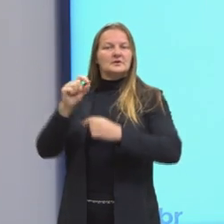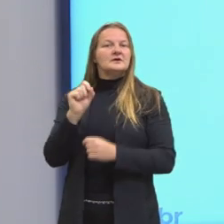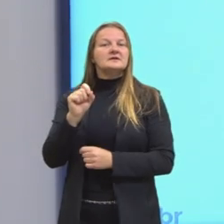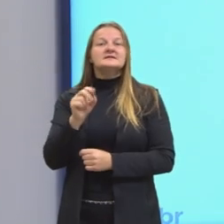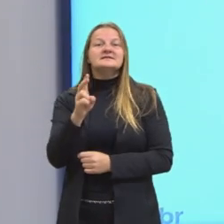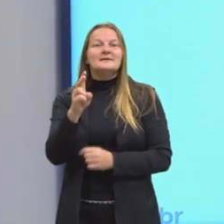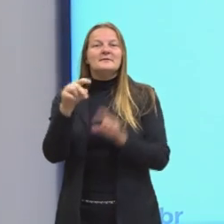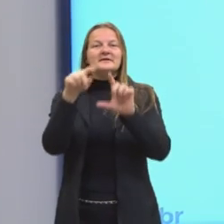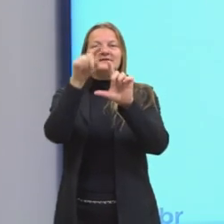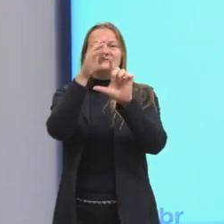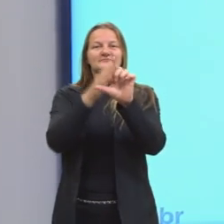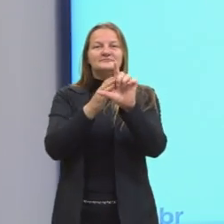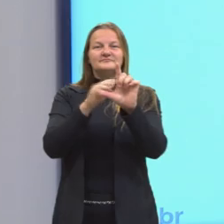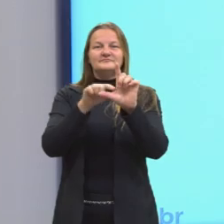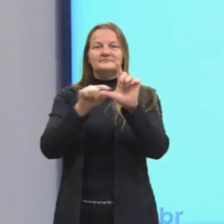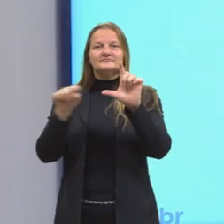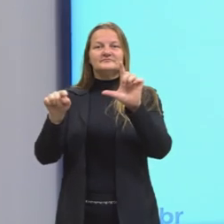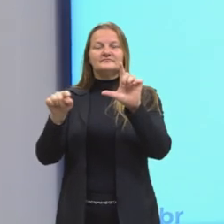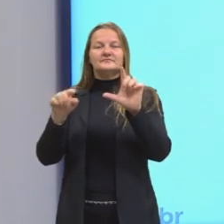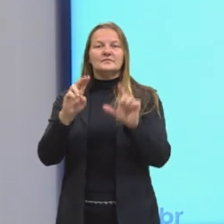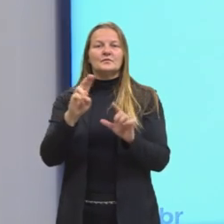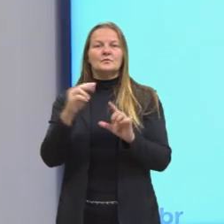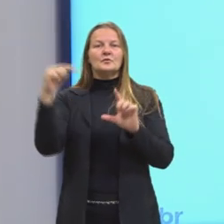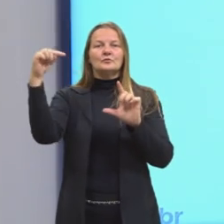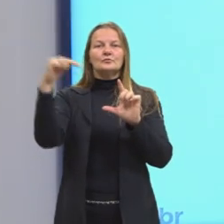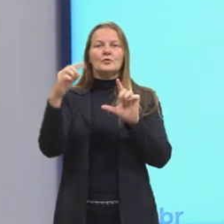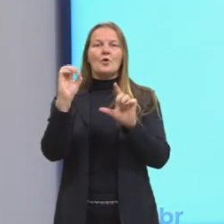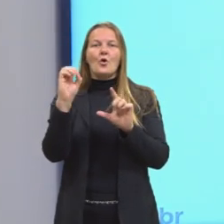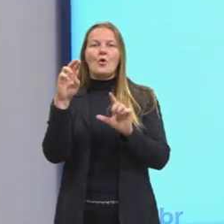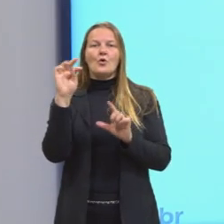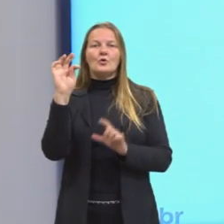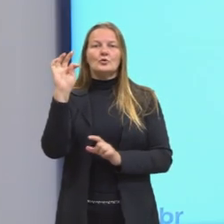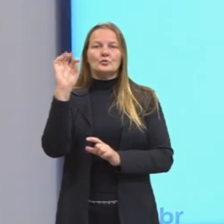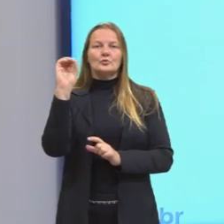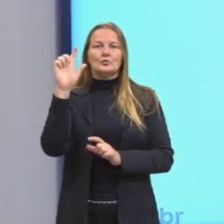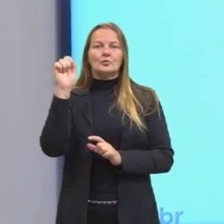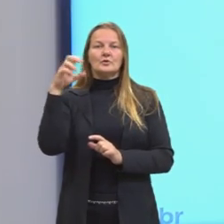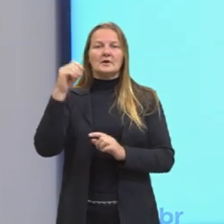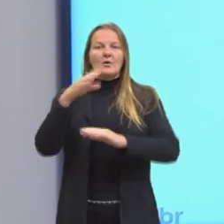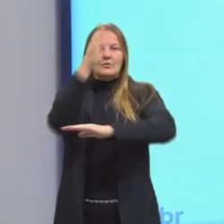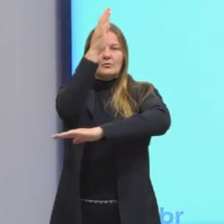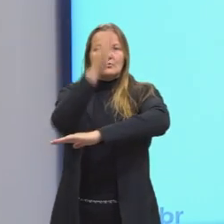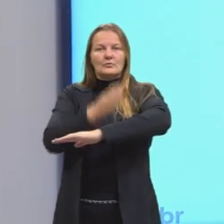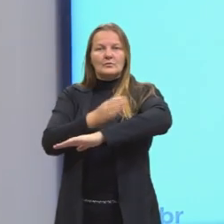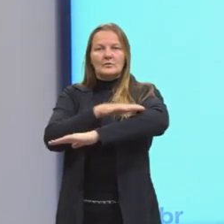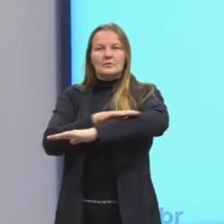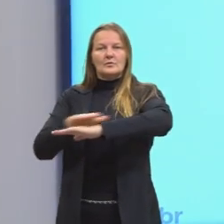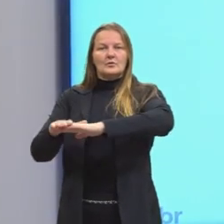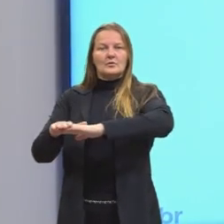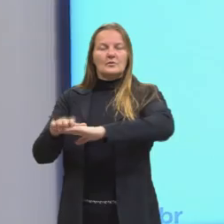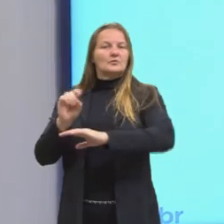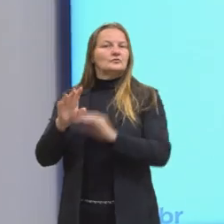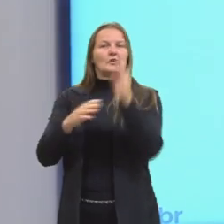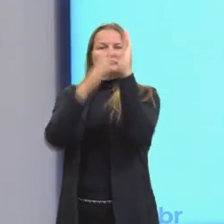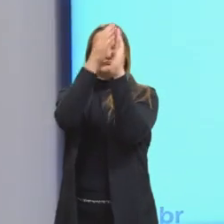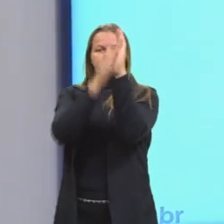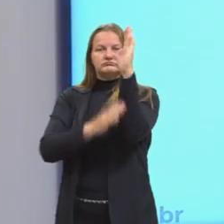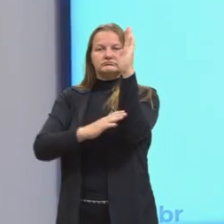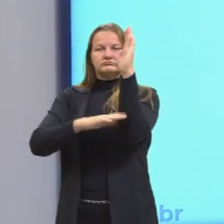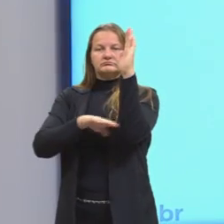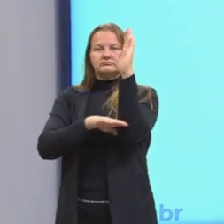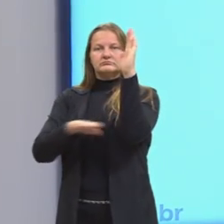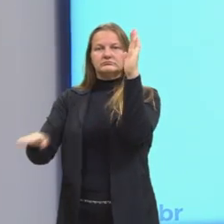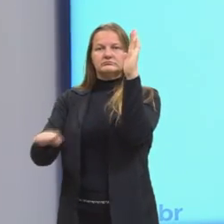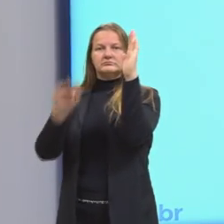ele é denominado sistema ortogonal de coordenadas cartesianas, ou somente plano cartesiano, que é o nome que a gente